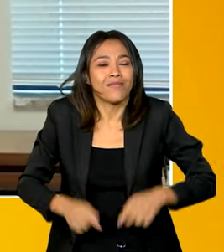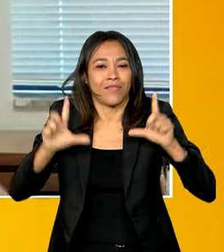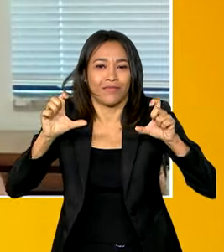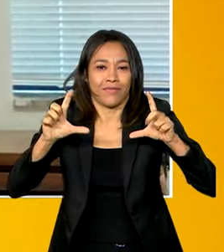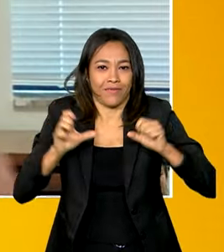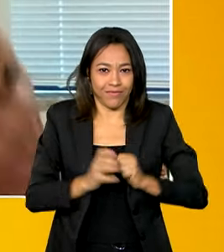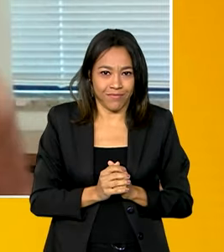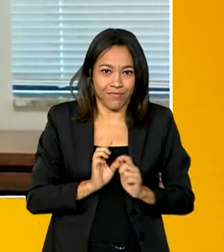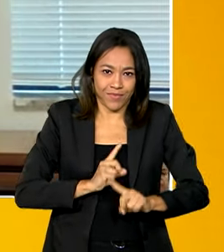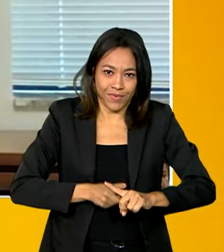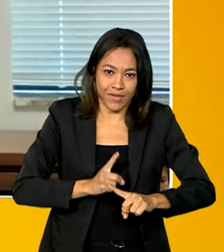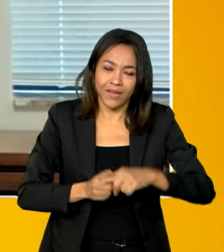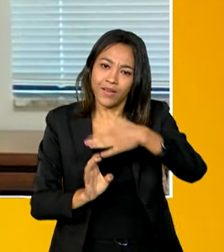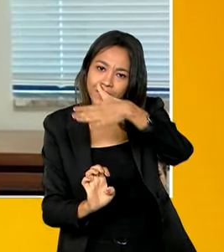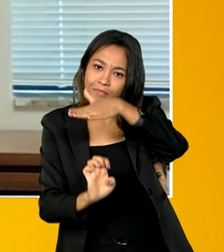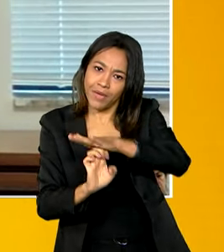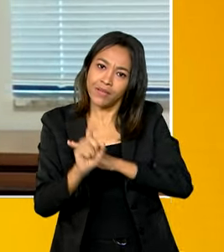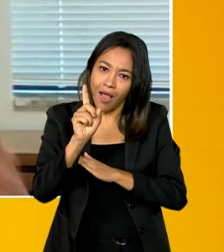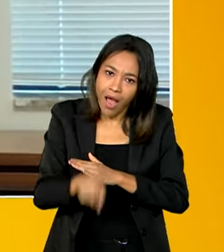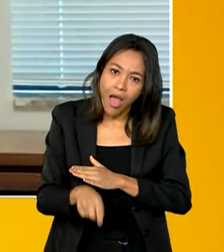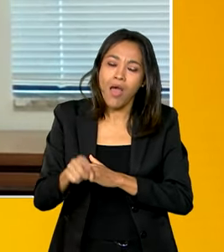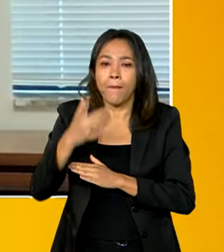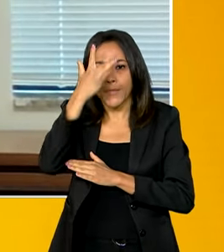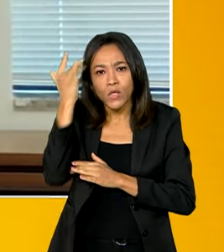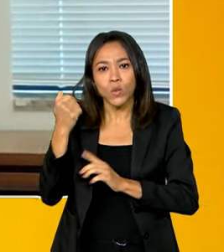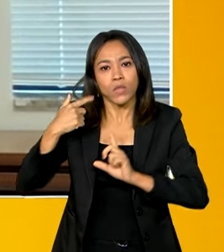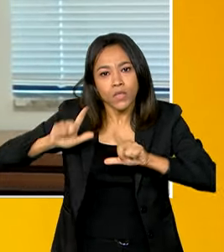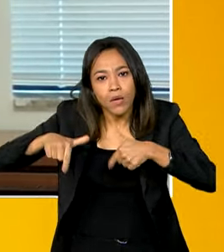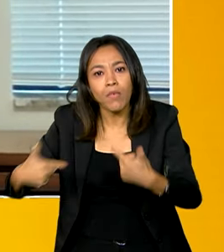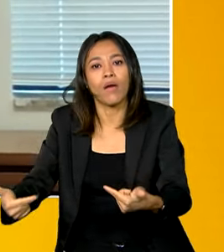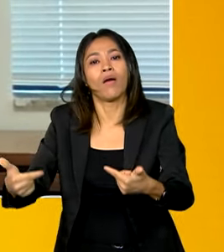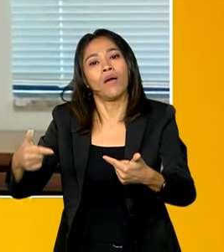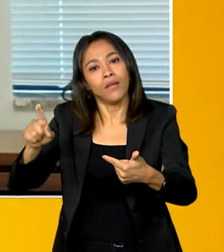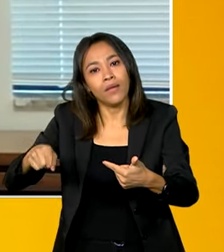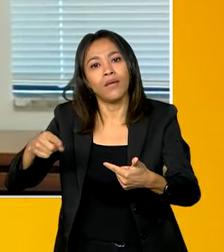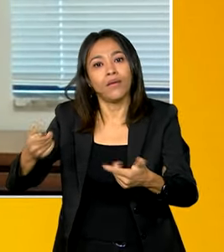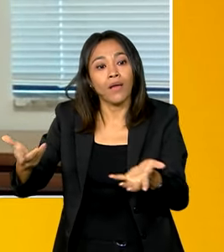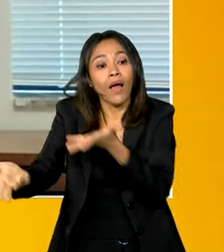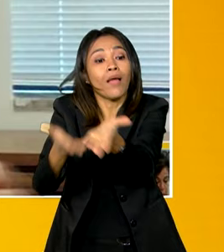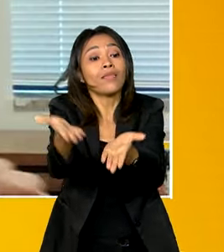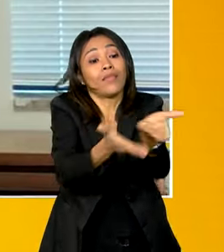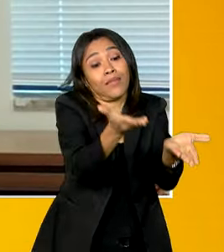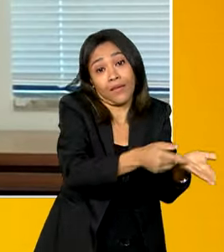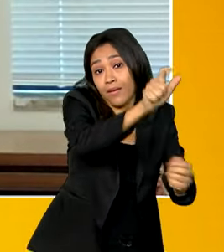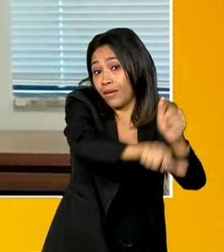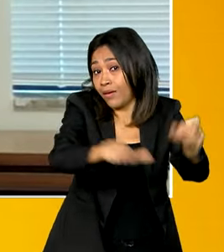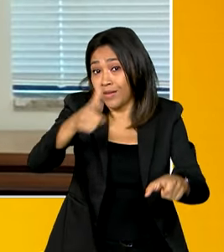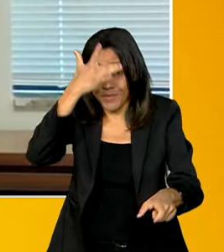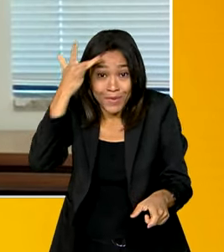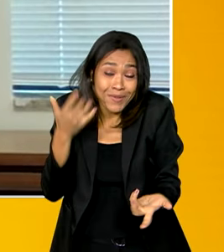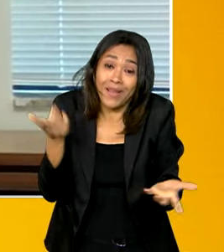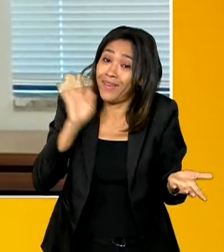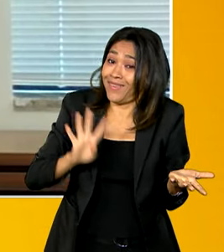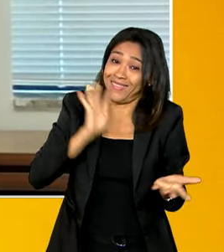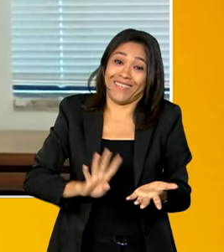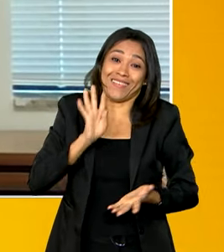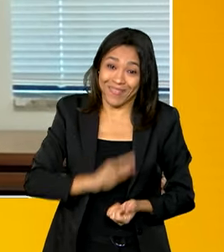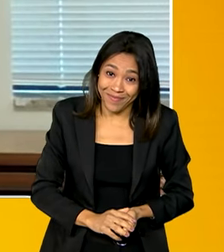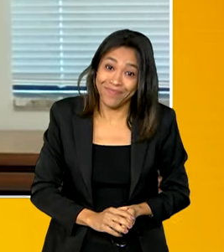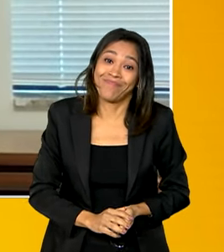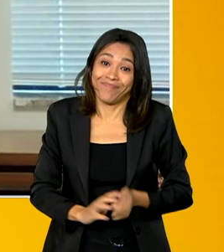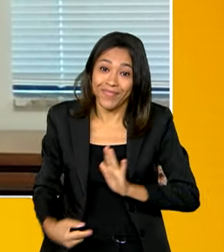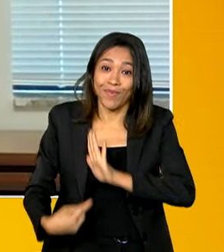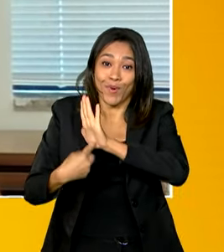quê? Porque a empresa é feita de pessoas para pessoas, né? Então, assim, é muito legal. A exposição vai ter